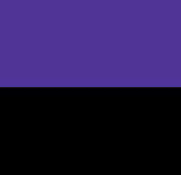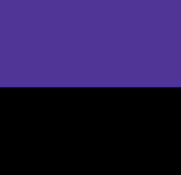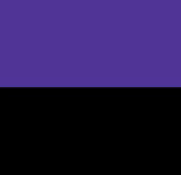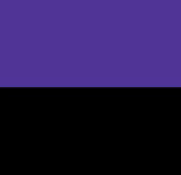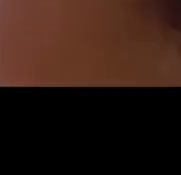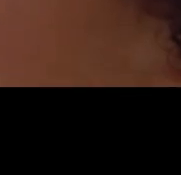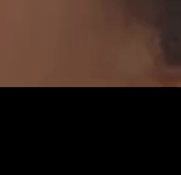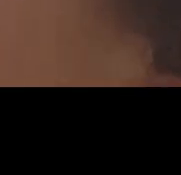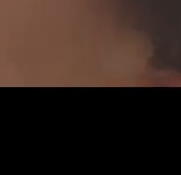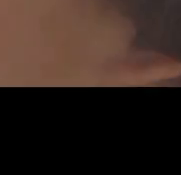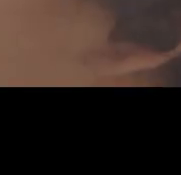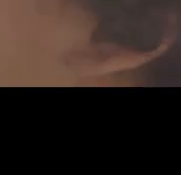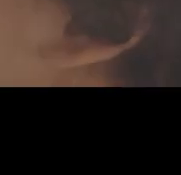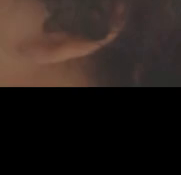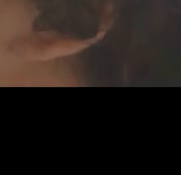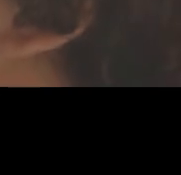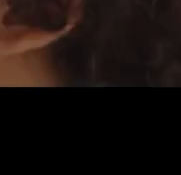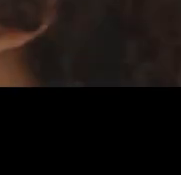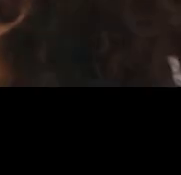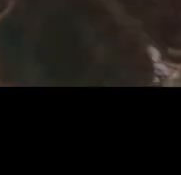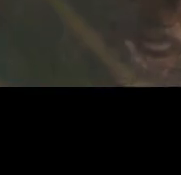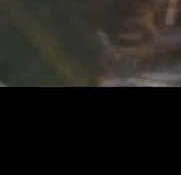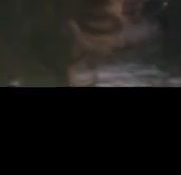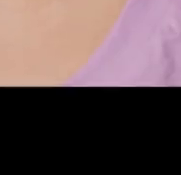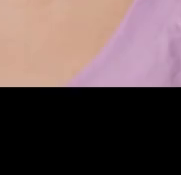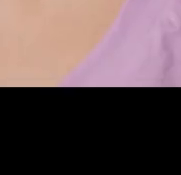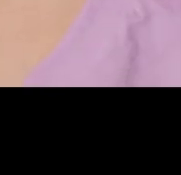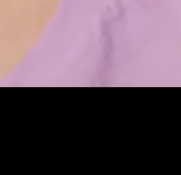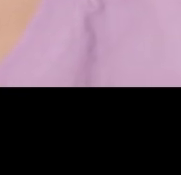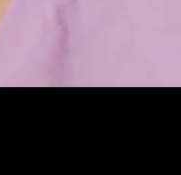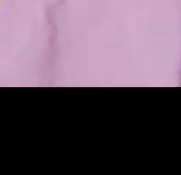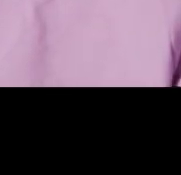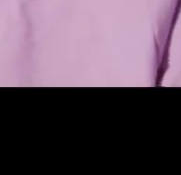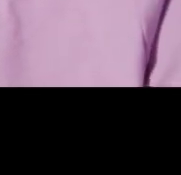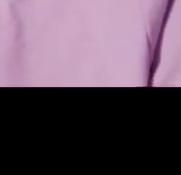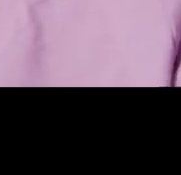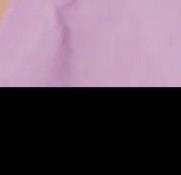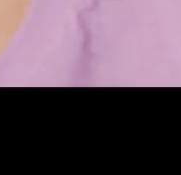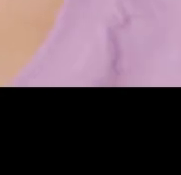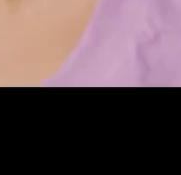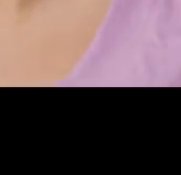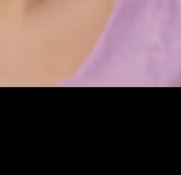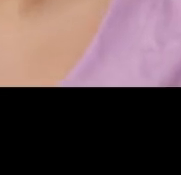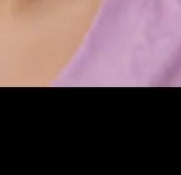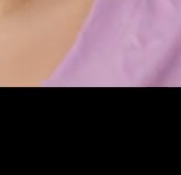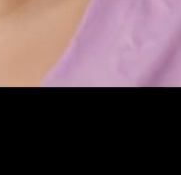Basta acreditar, um novo dia vai arraiar Nossa hora vai chegar